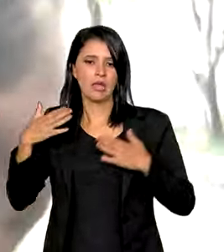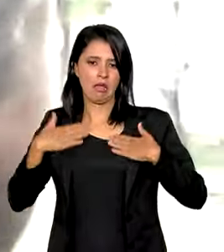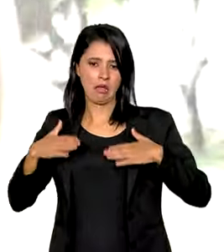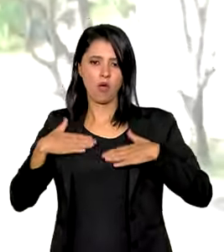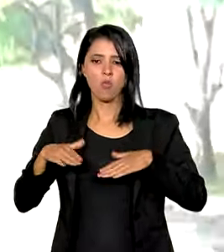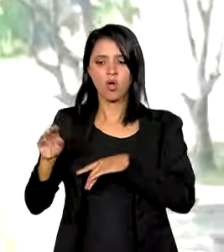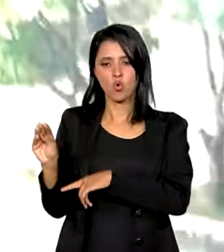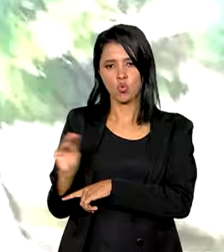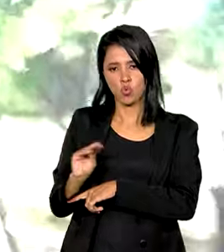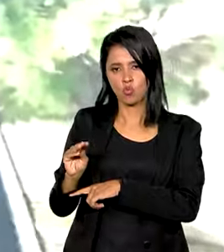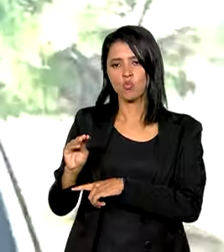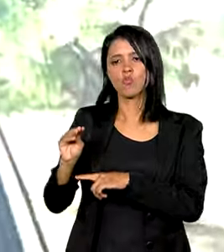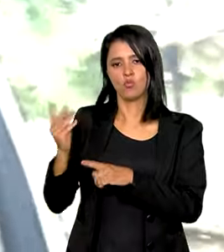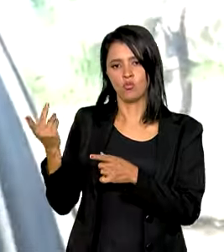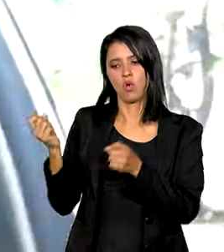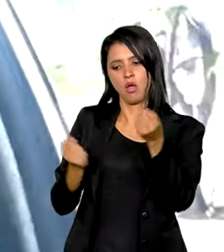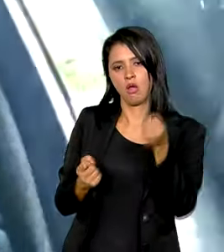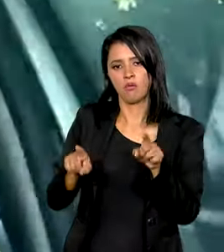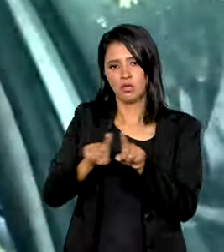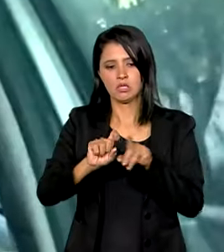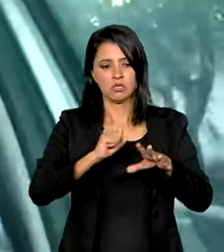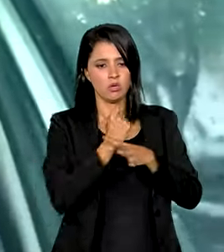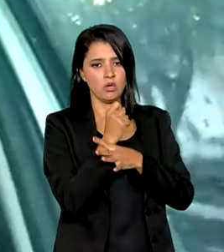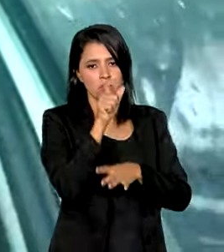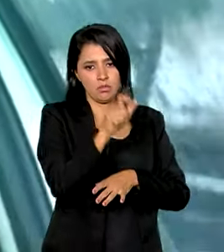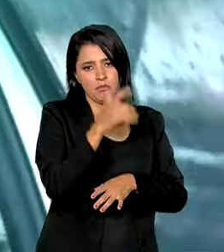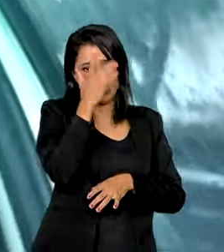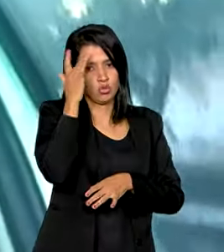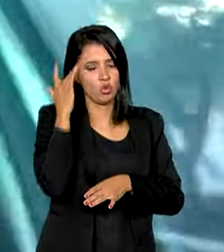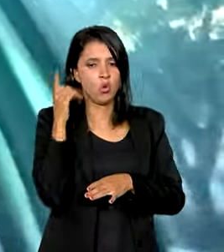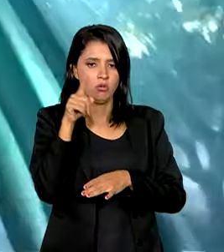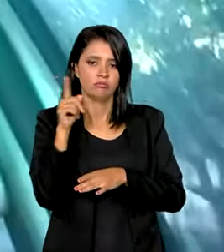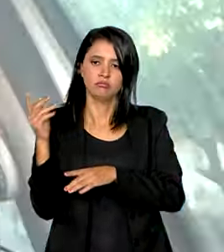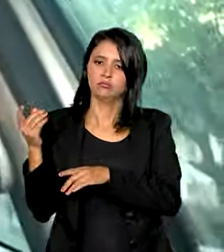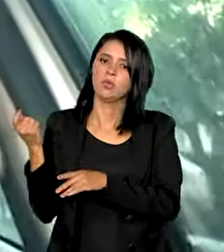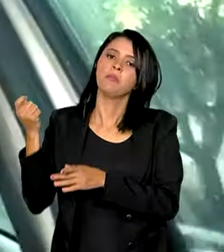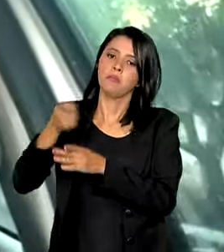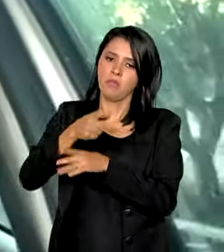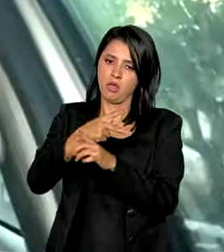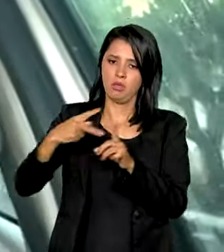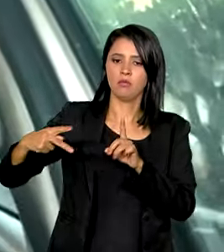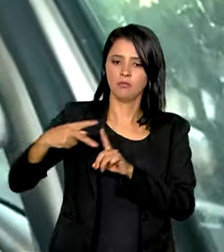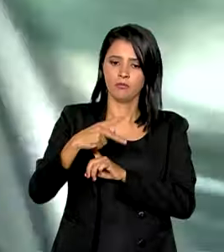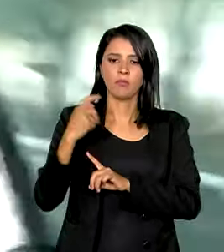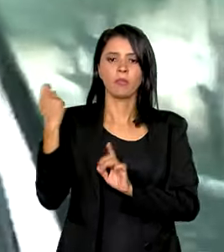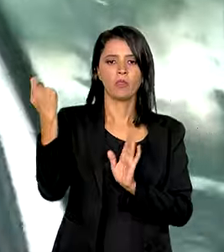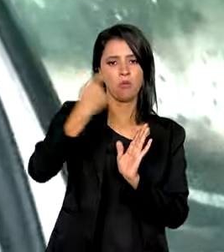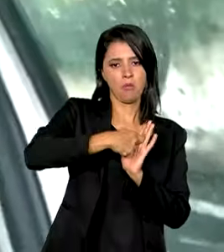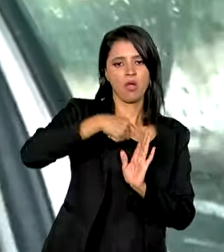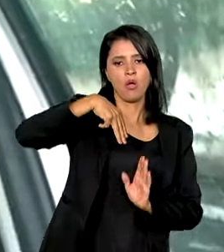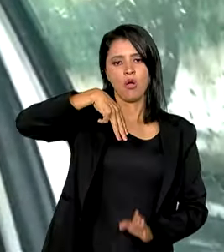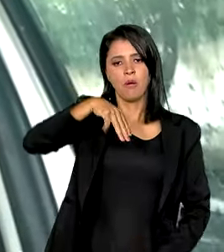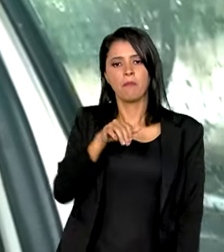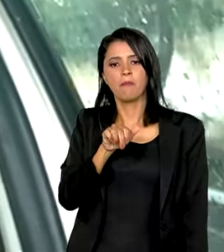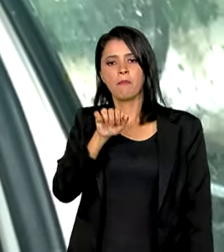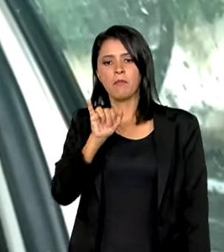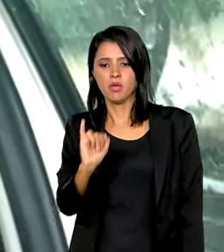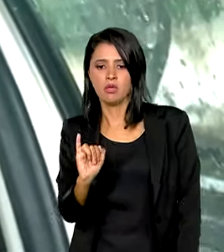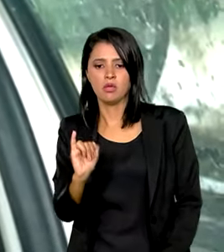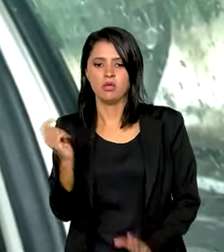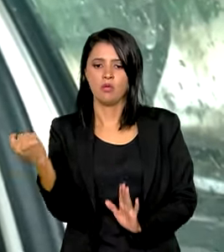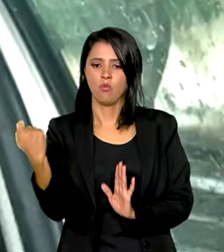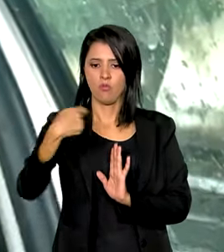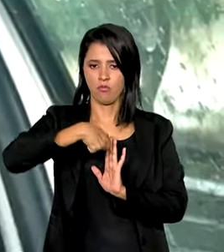carro e da segurança do passageiro, ele contribui com a Previdência. Eu pago meu MEI. É muito importante isso,